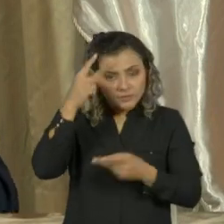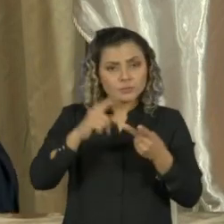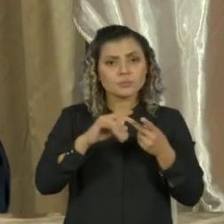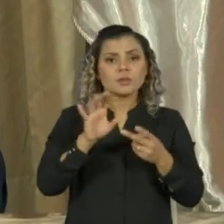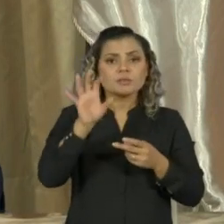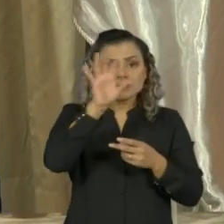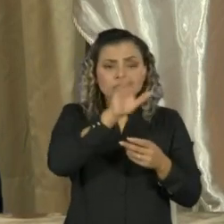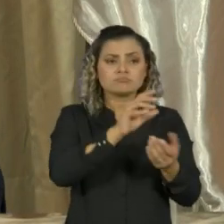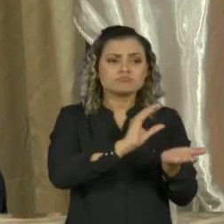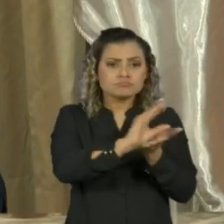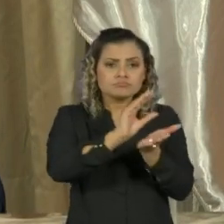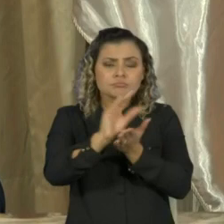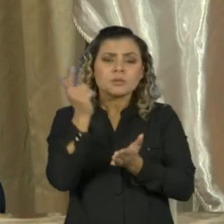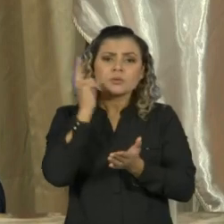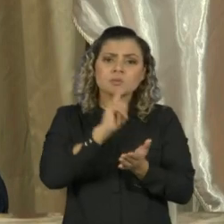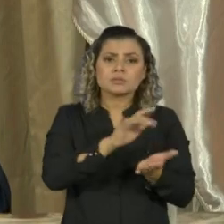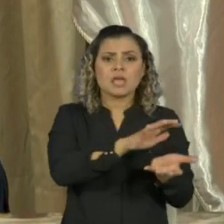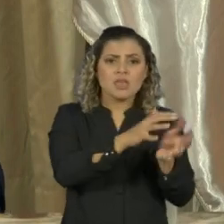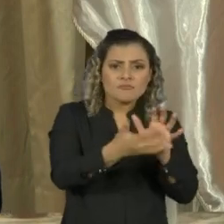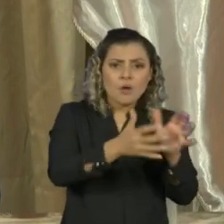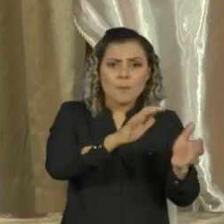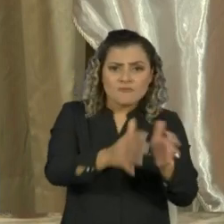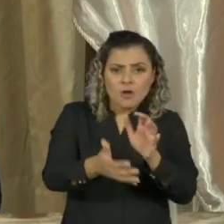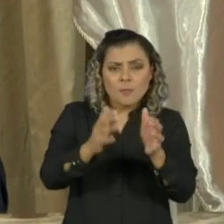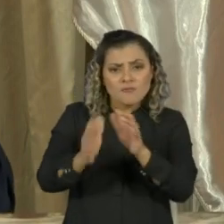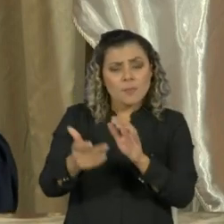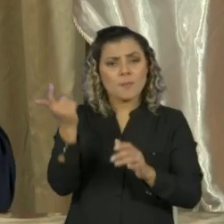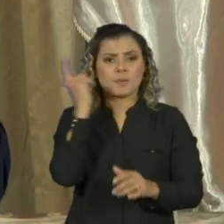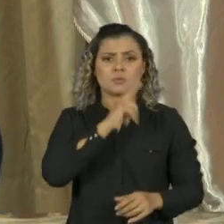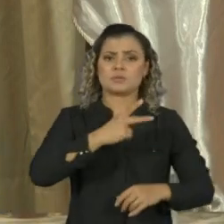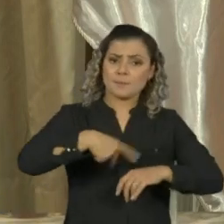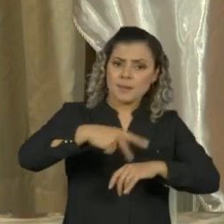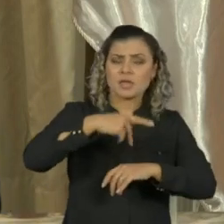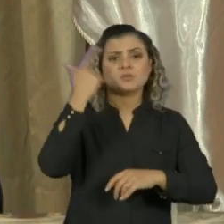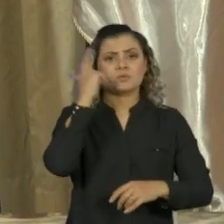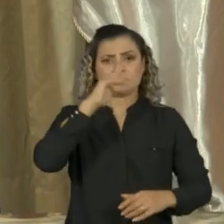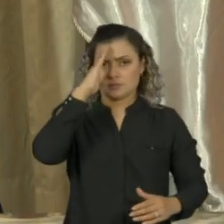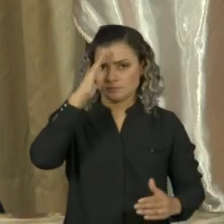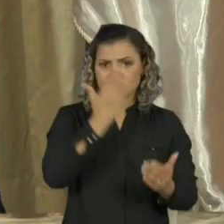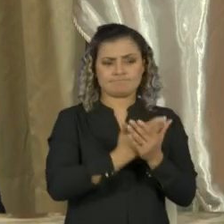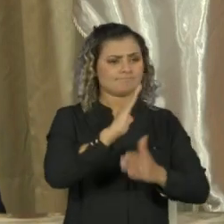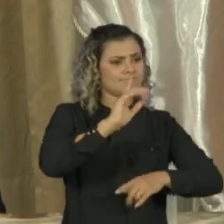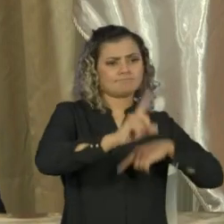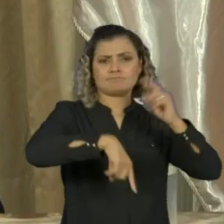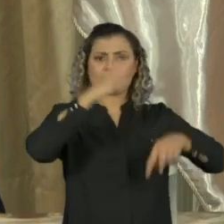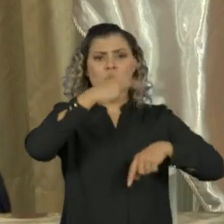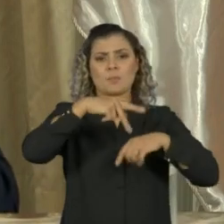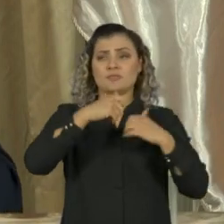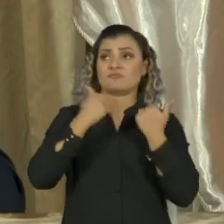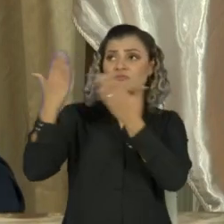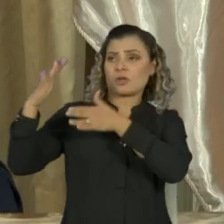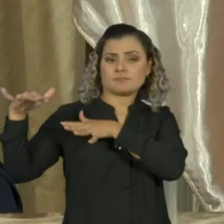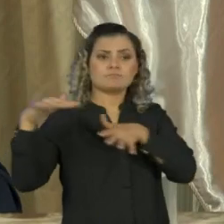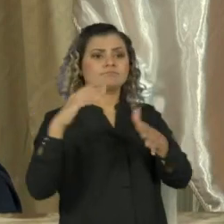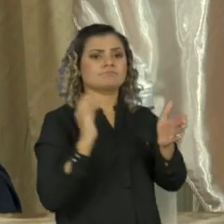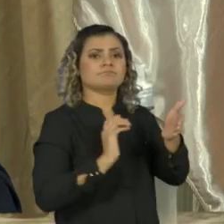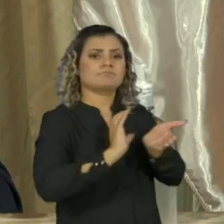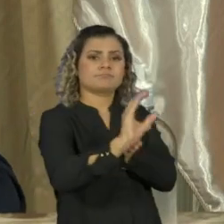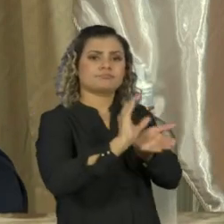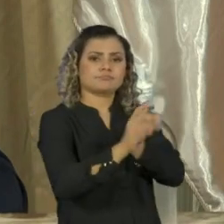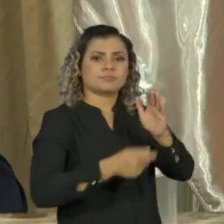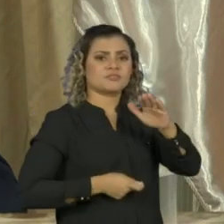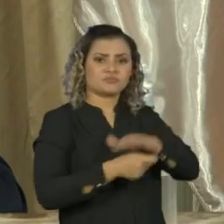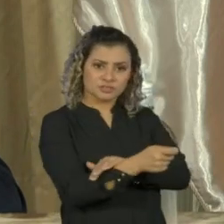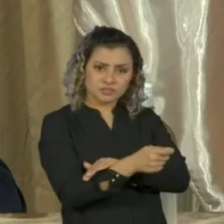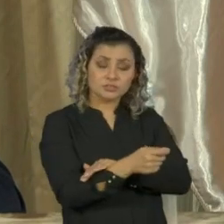estados, faria reforma tributária para que o país tivesse mais credibilidade no mercado internacional e pudéssemos, assim,